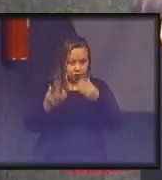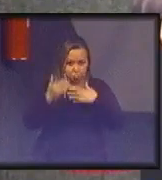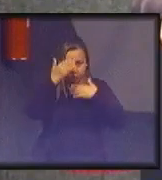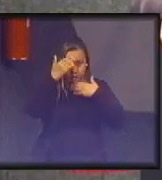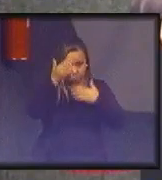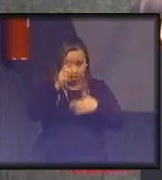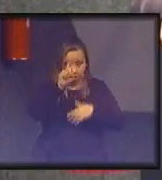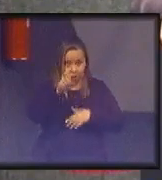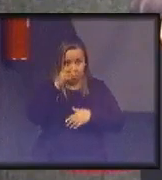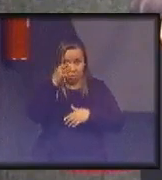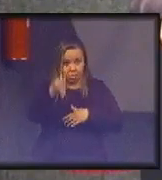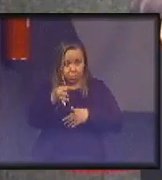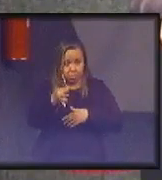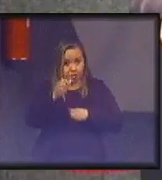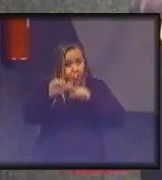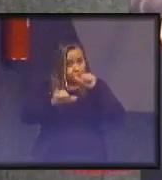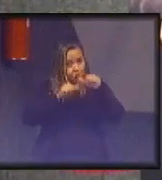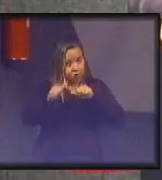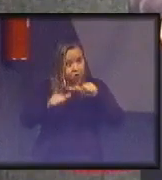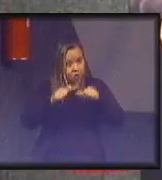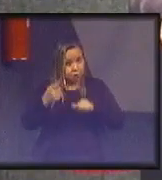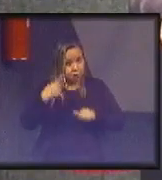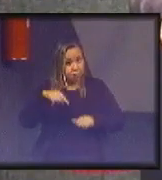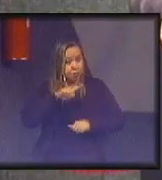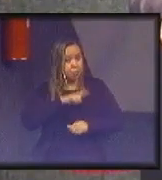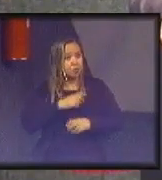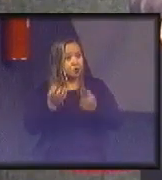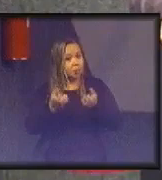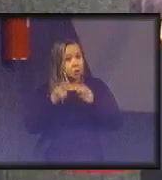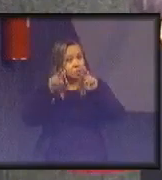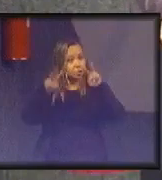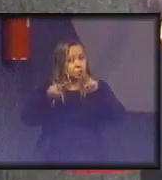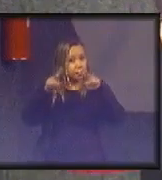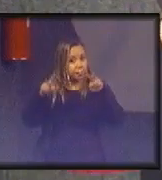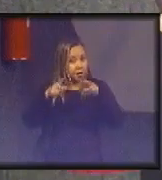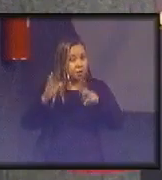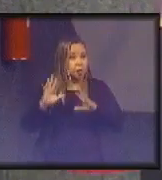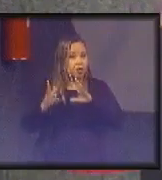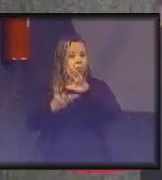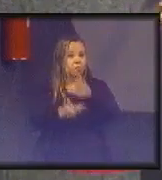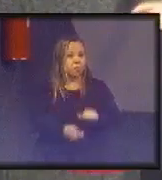sejamos a mudança que nós queremos ver no mundo. Obrigado.